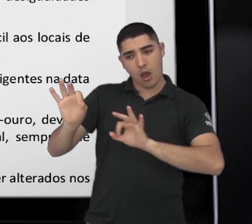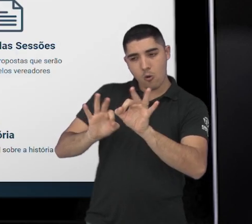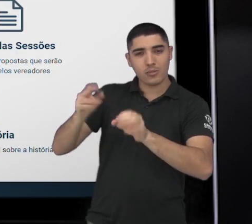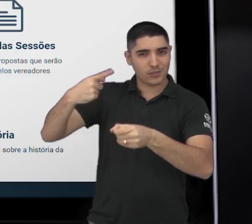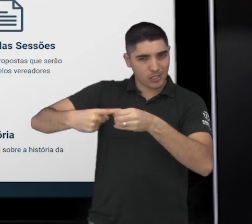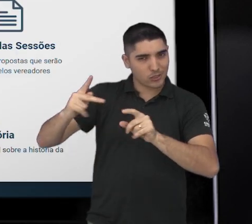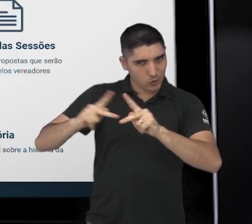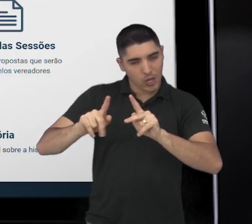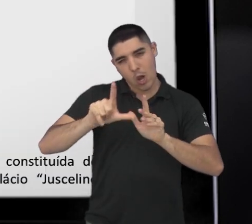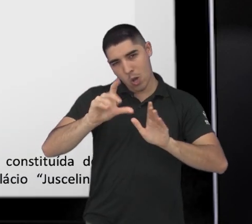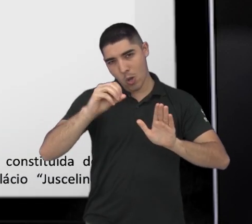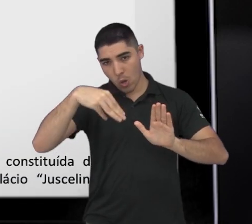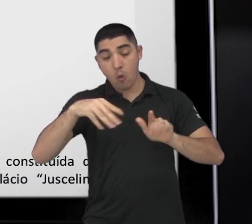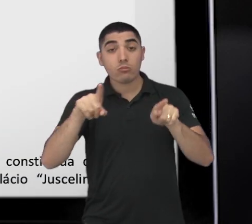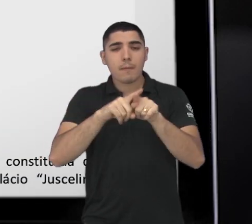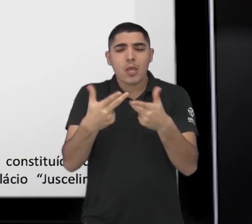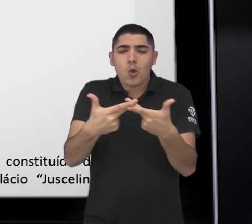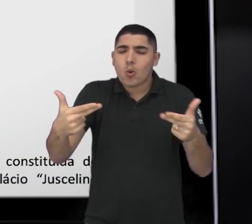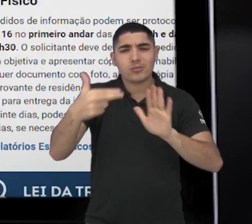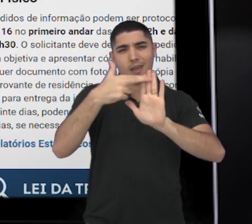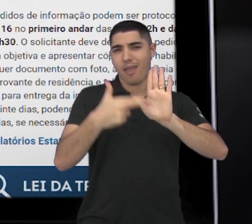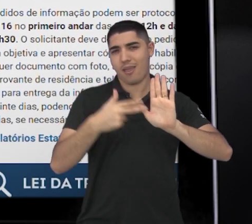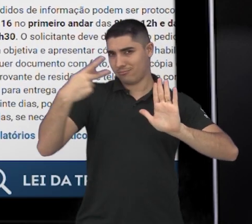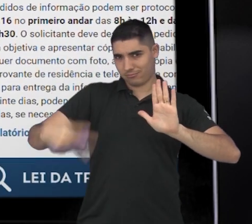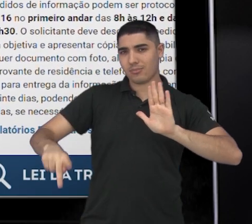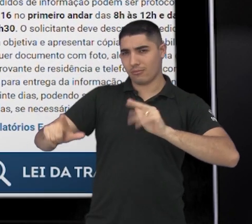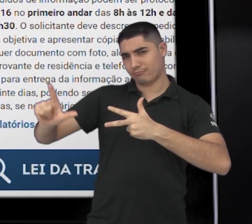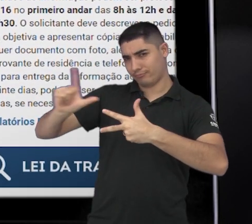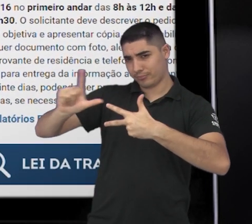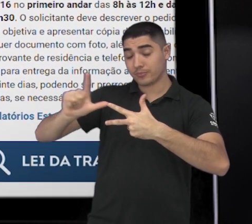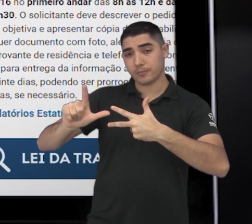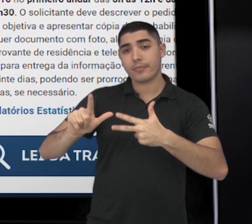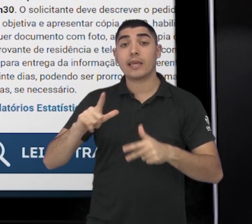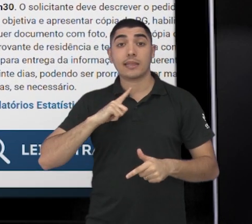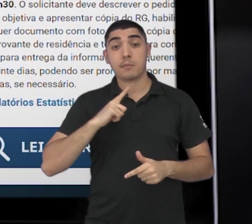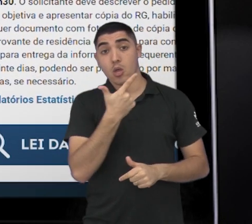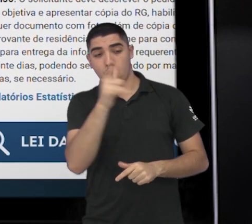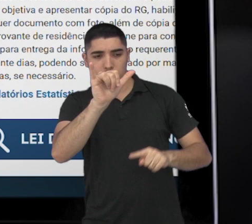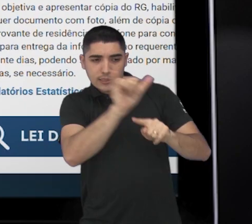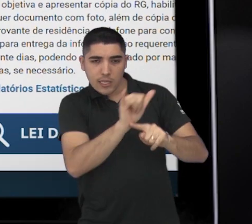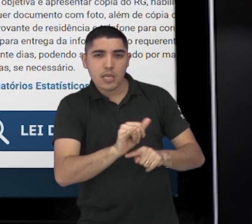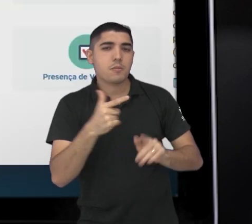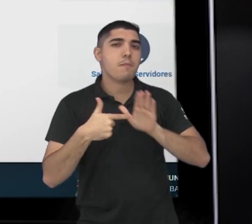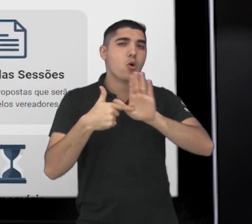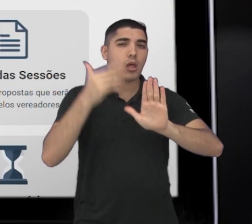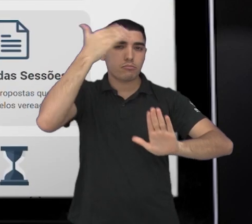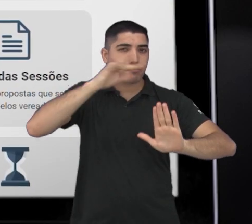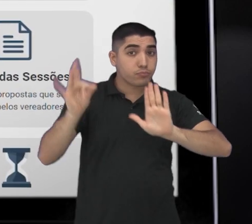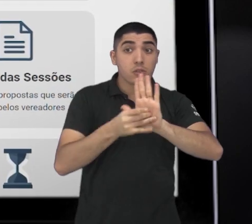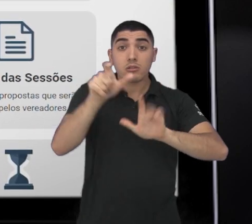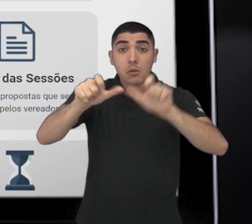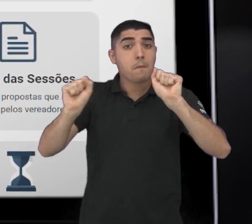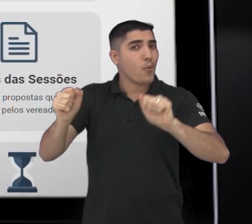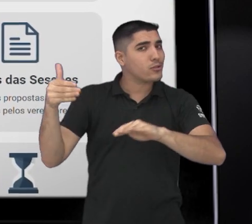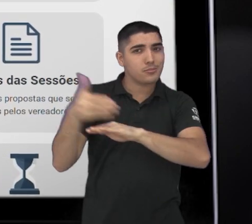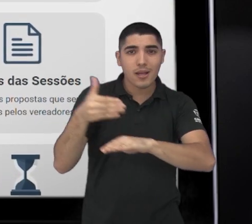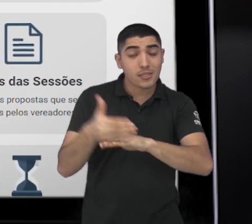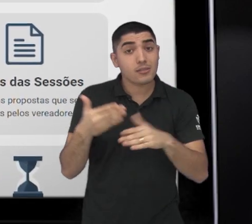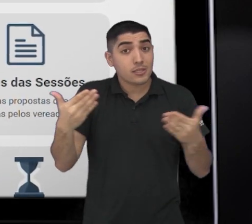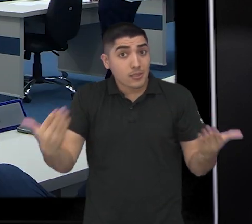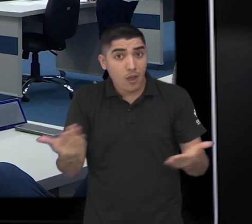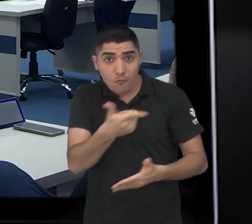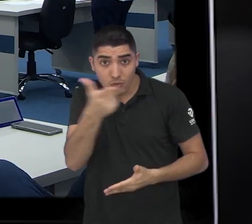município e ao regimento interno do Legislativo, além de outras ferramentas voltadas para transparência e participação popular.